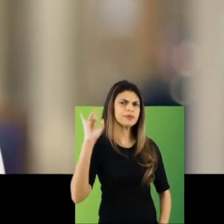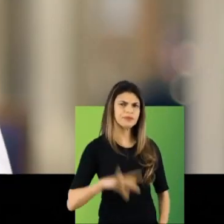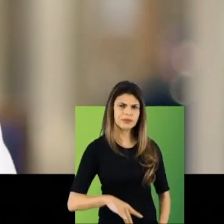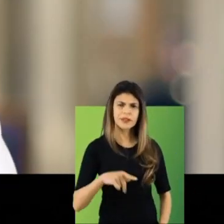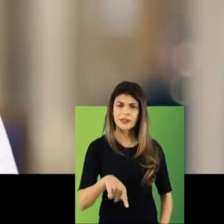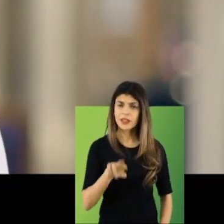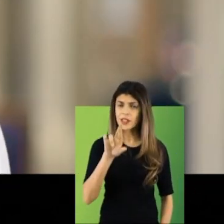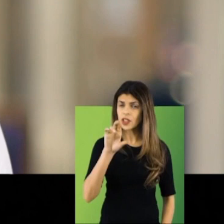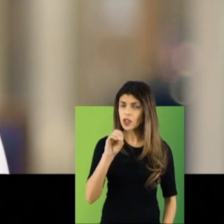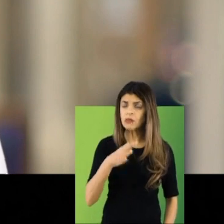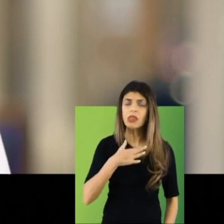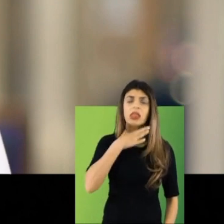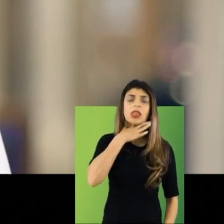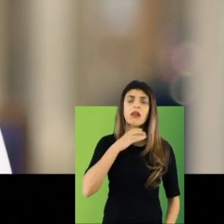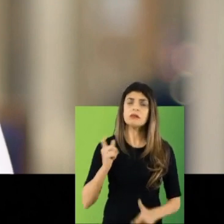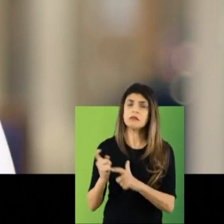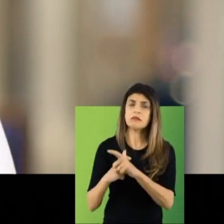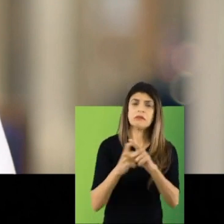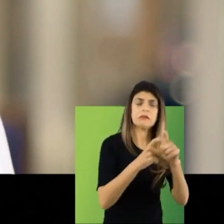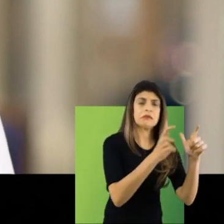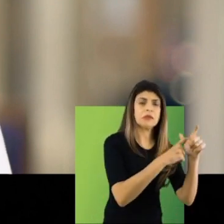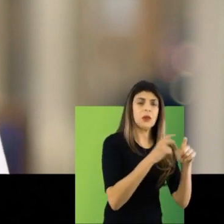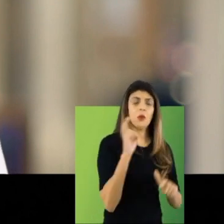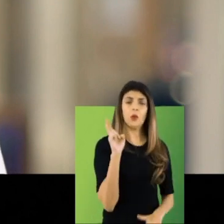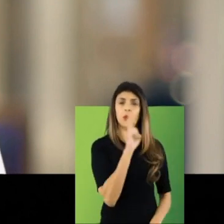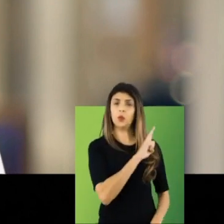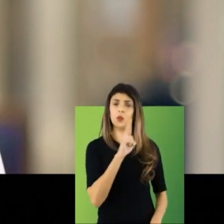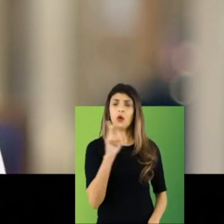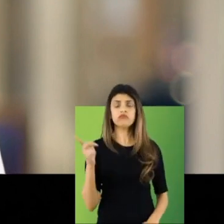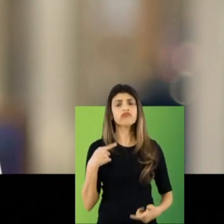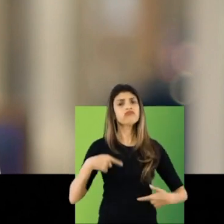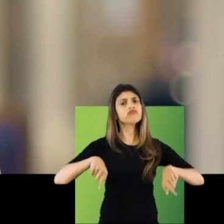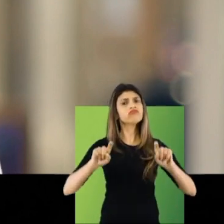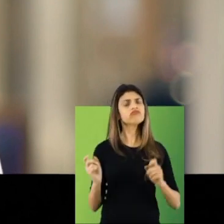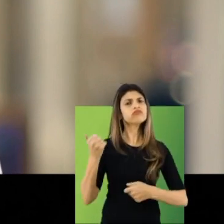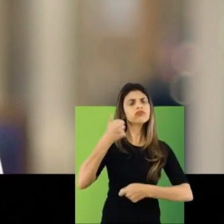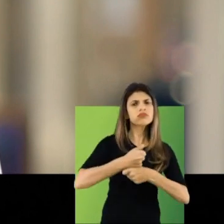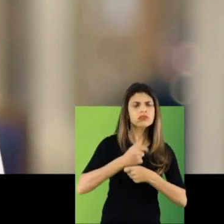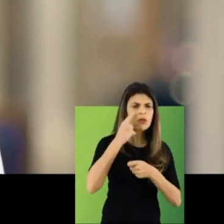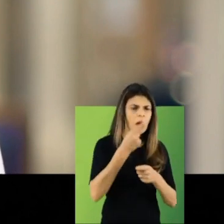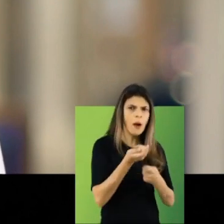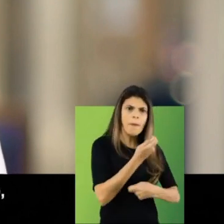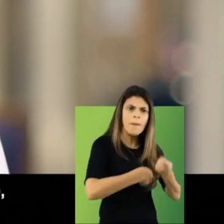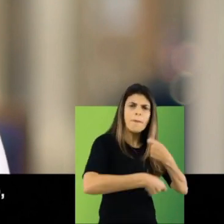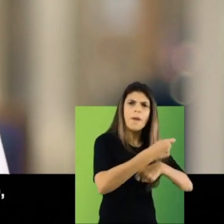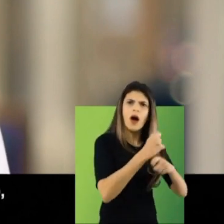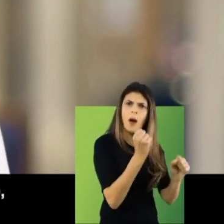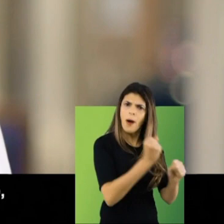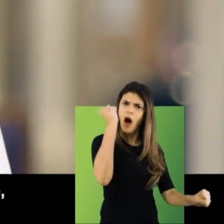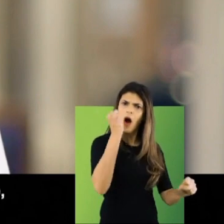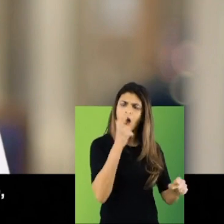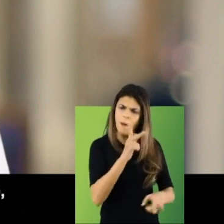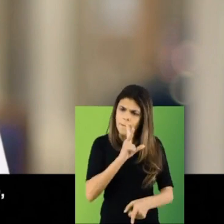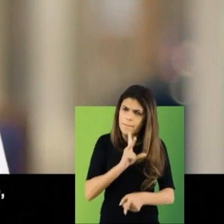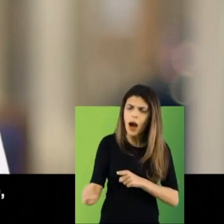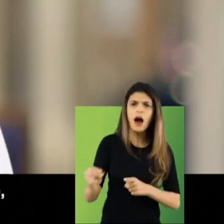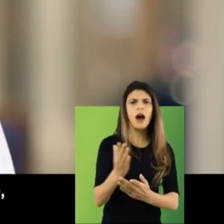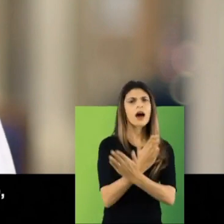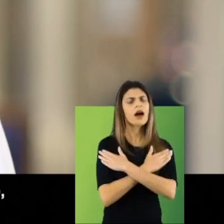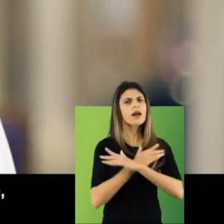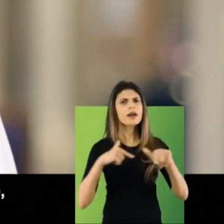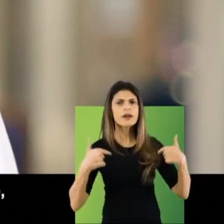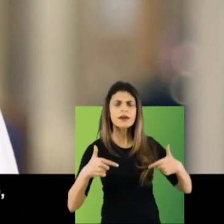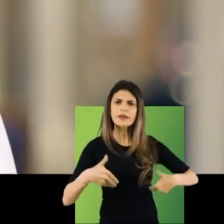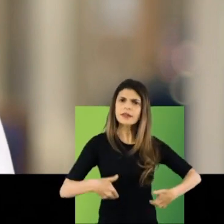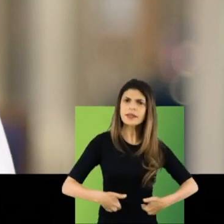quebrado, tudo era urgente. Mas mais urgente que tudo, era fazer a economia andar para poder combater o desemprego,